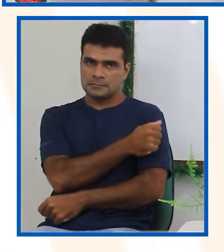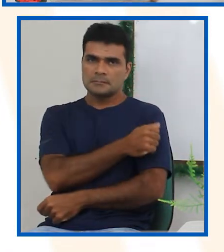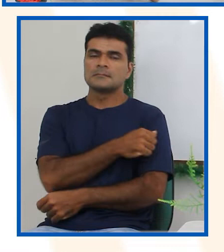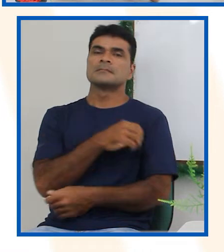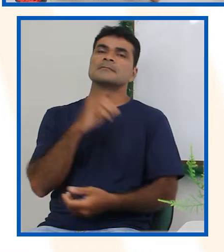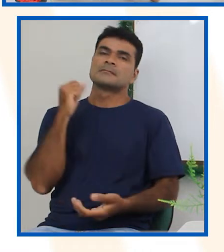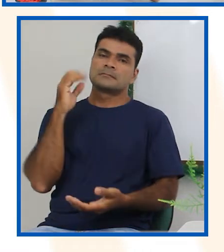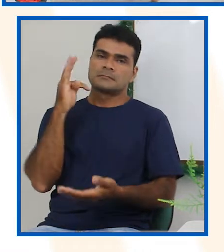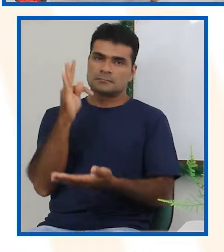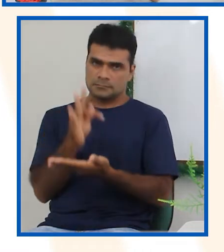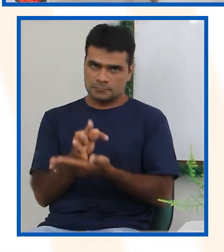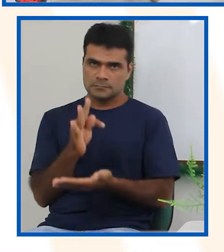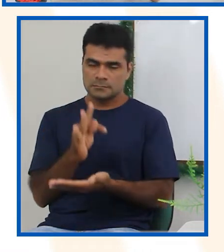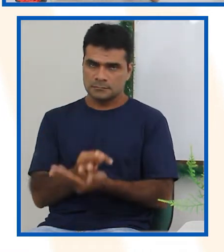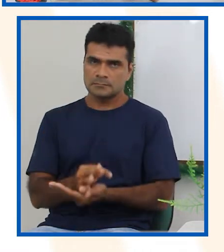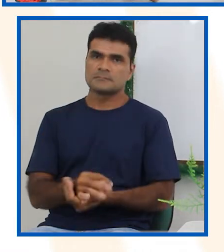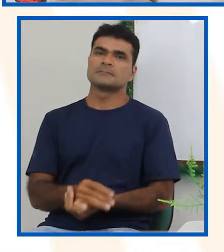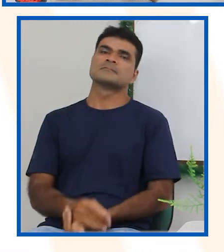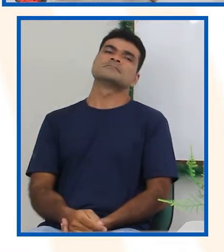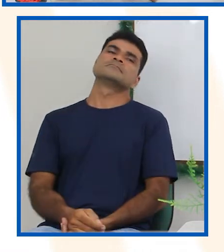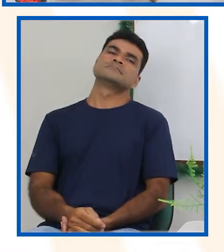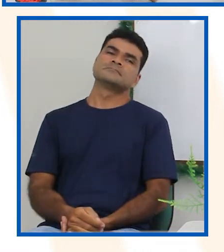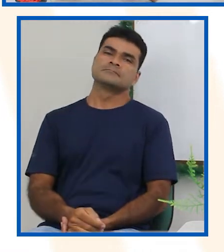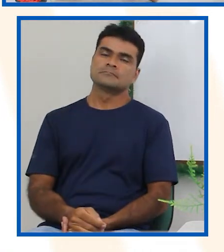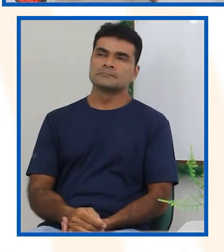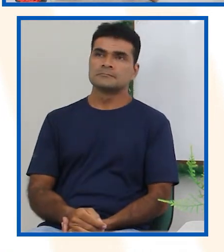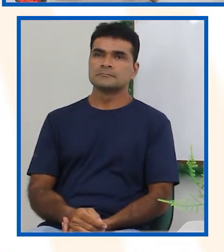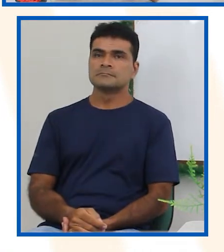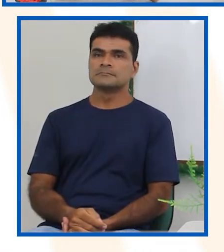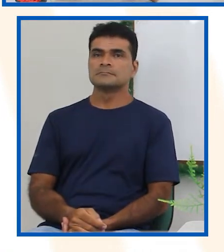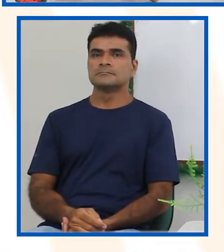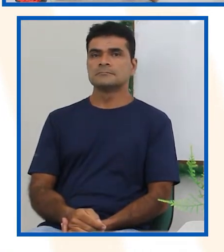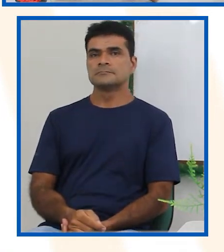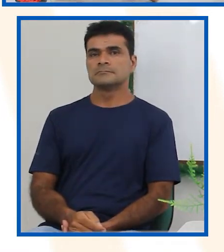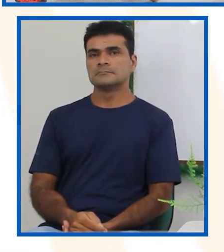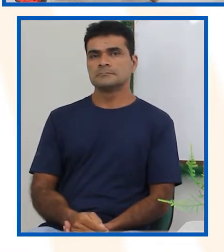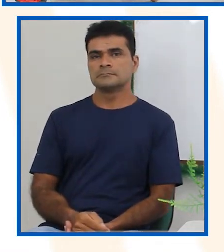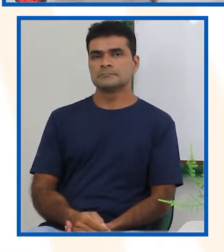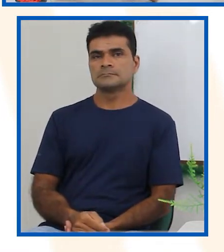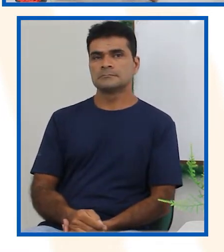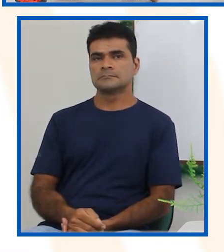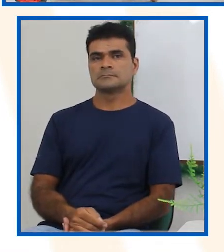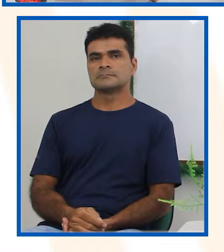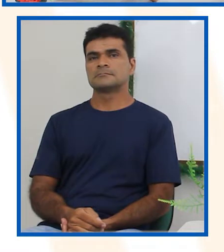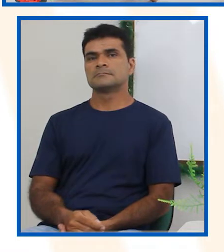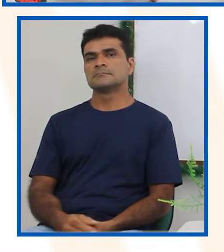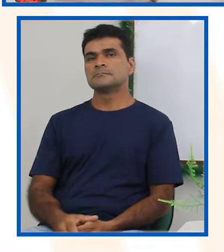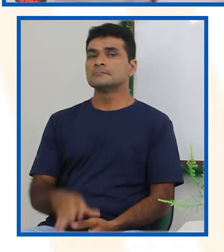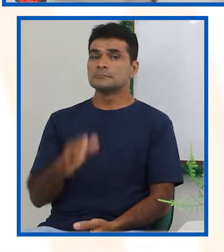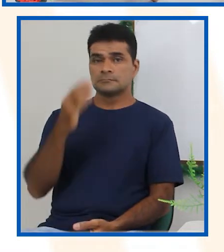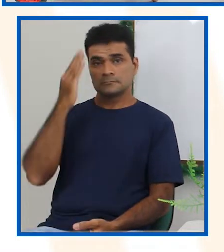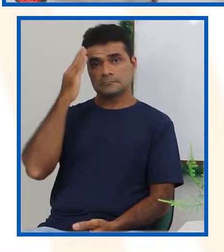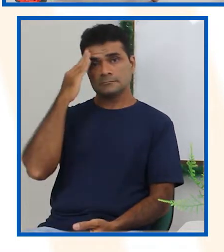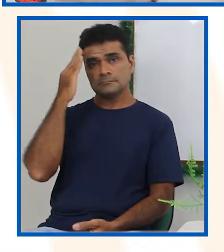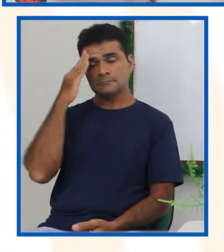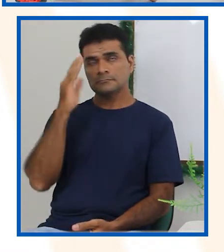A gente tem como ter certeza de que isso vai acontecer durante a semana? Não, né?